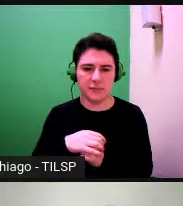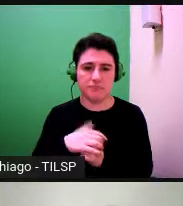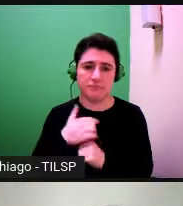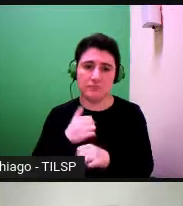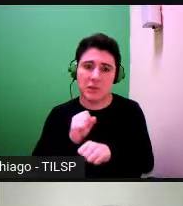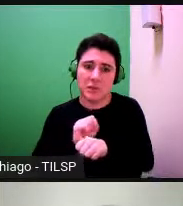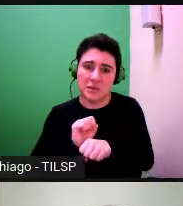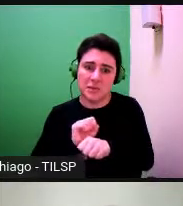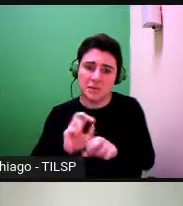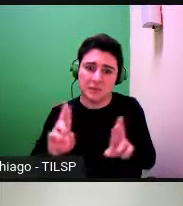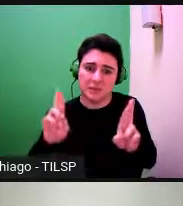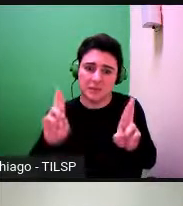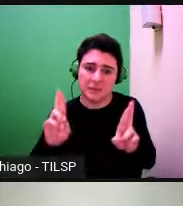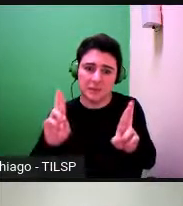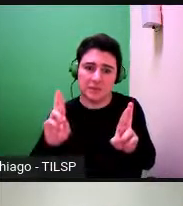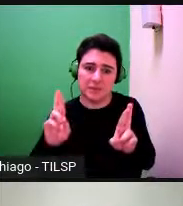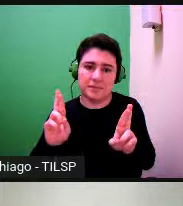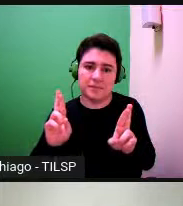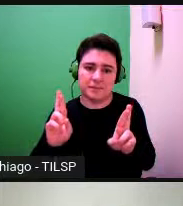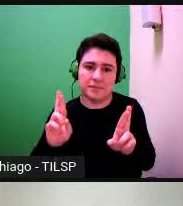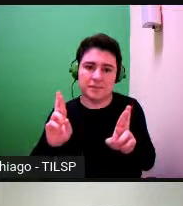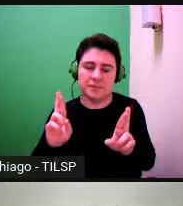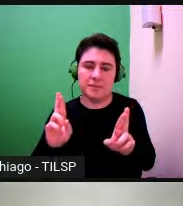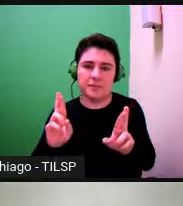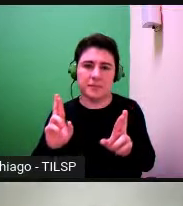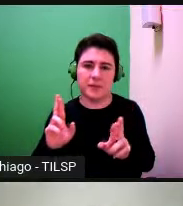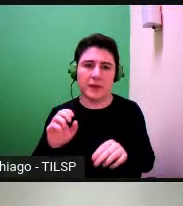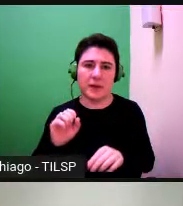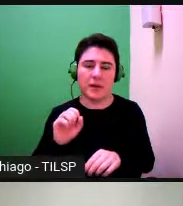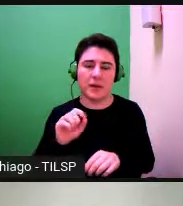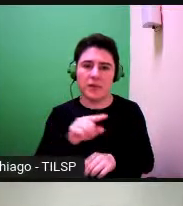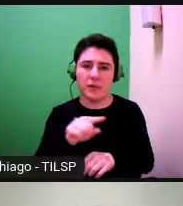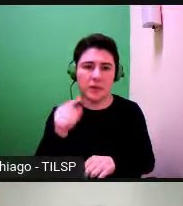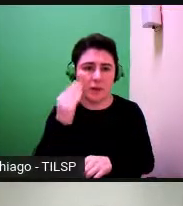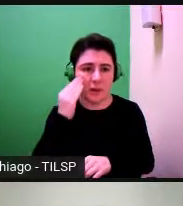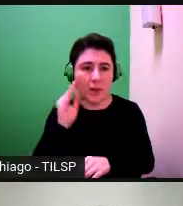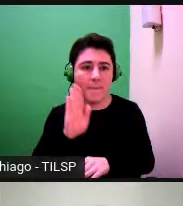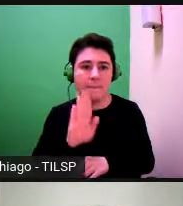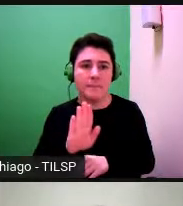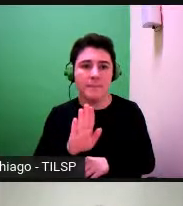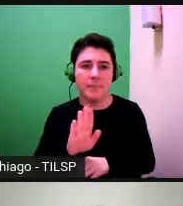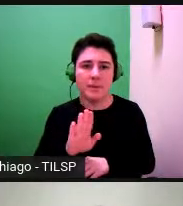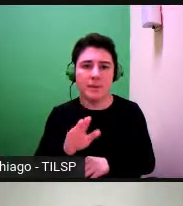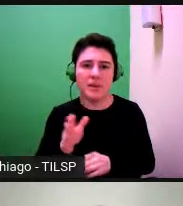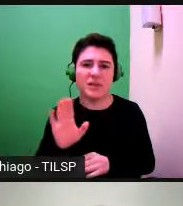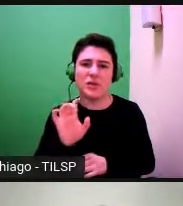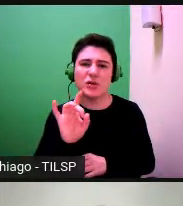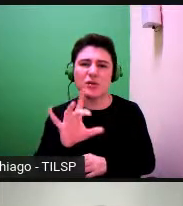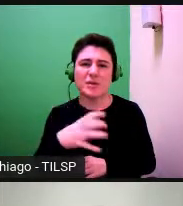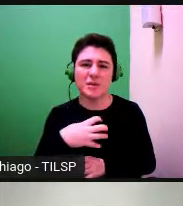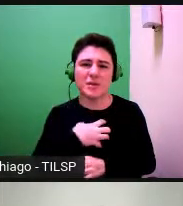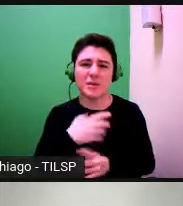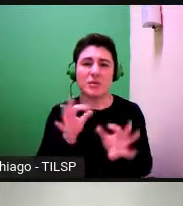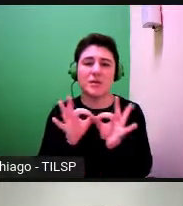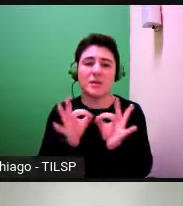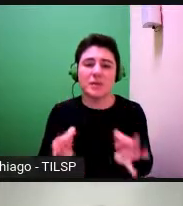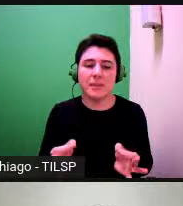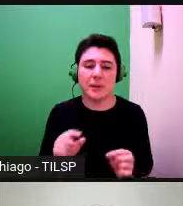depois se perceba porque é que preciso disto aqui de uma forma muito simplificada só mostrar